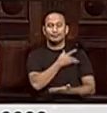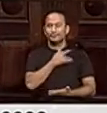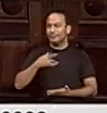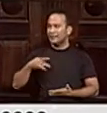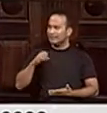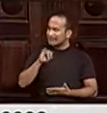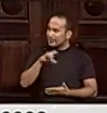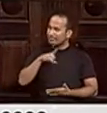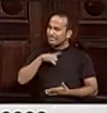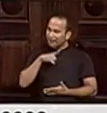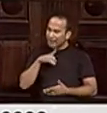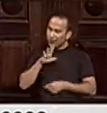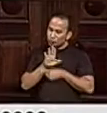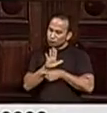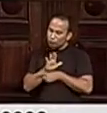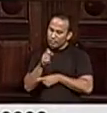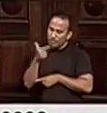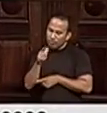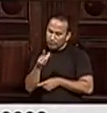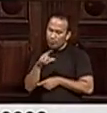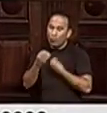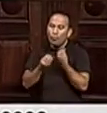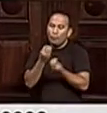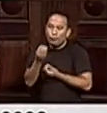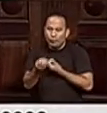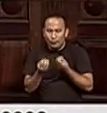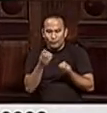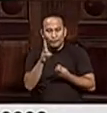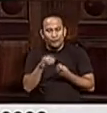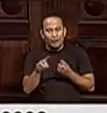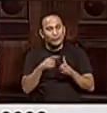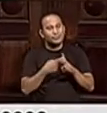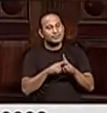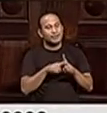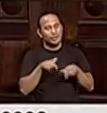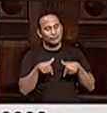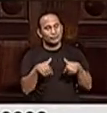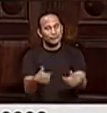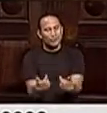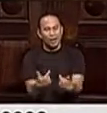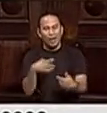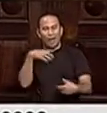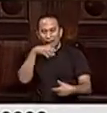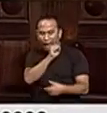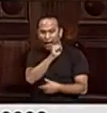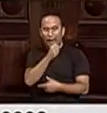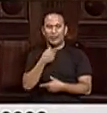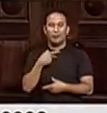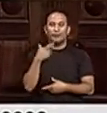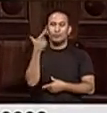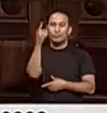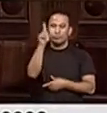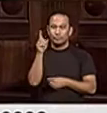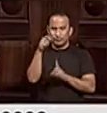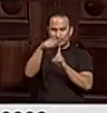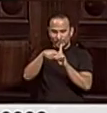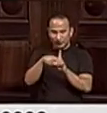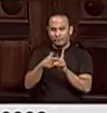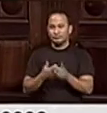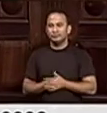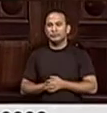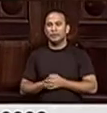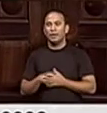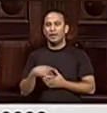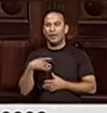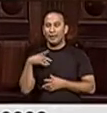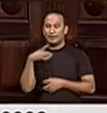recursos, não tem recursos, como se vai corrigir essa situação de maneira imediata e para os próximos meses. O colapso